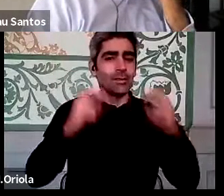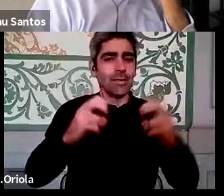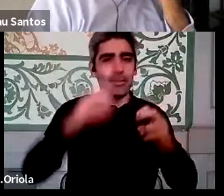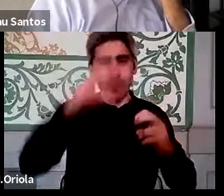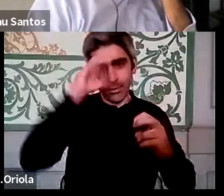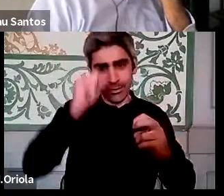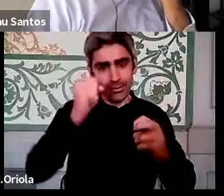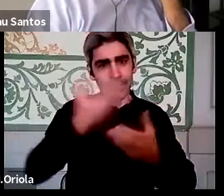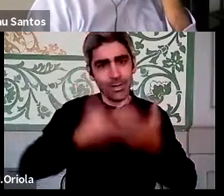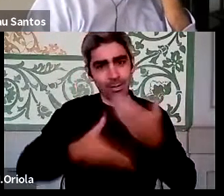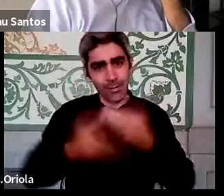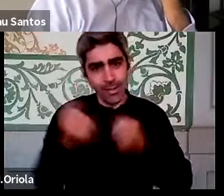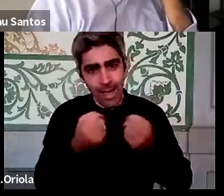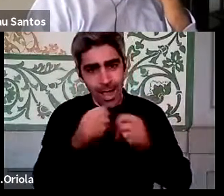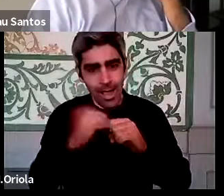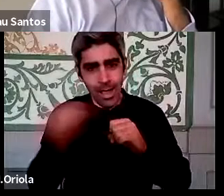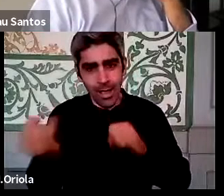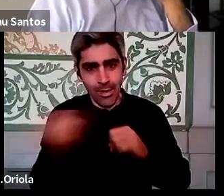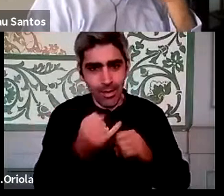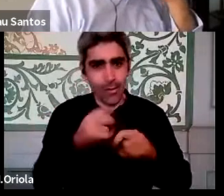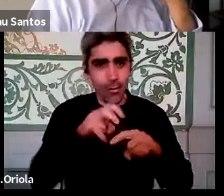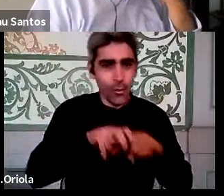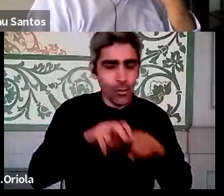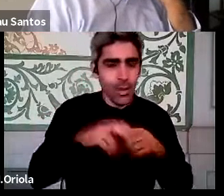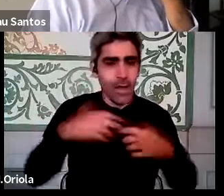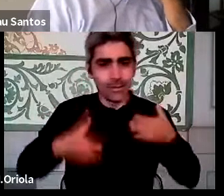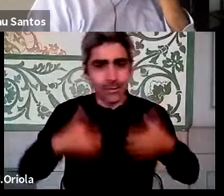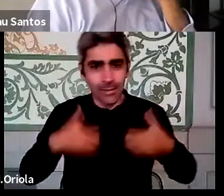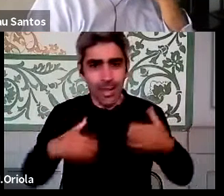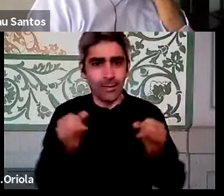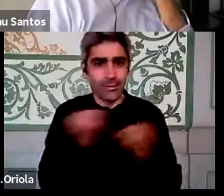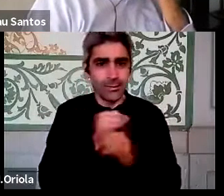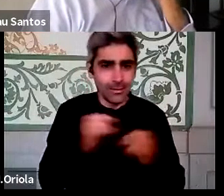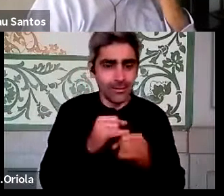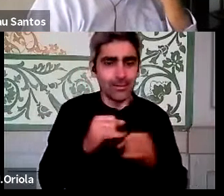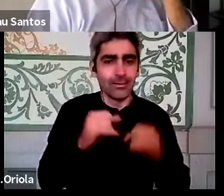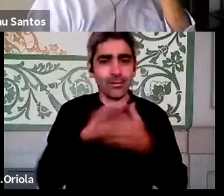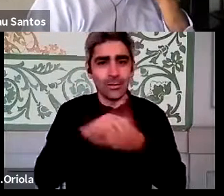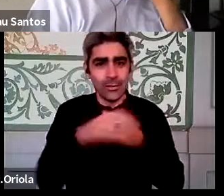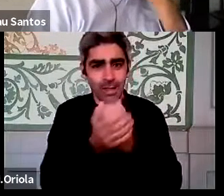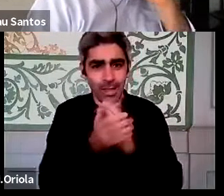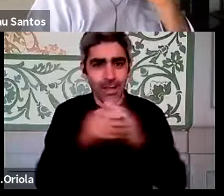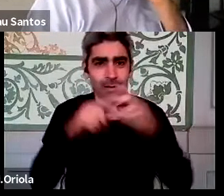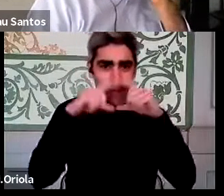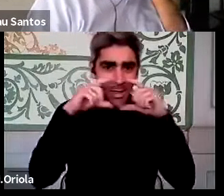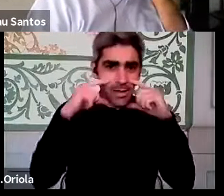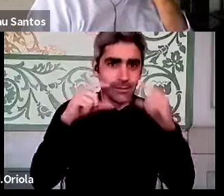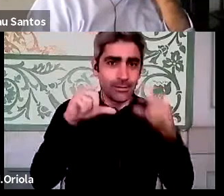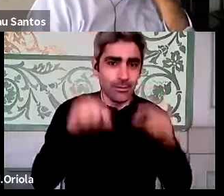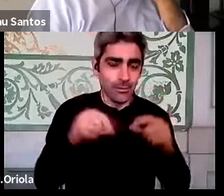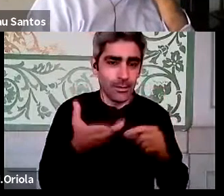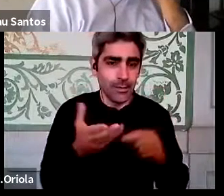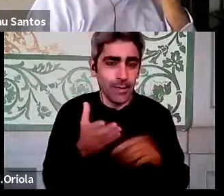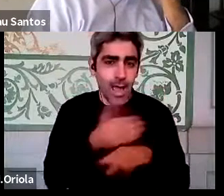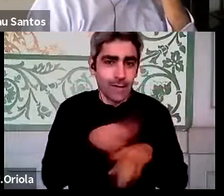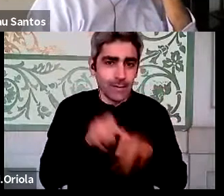partilham carros, partilham lugares, ansiedades, gel e máscaras e também eu, antes disto